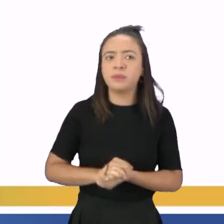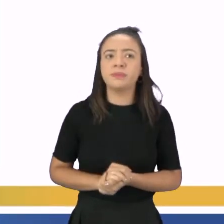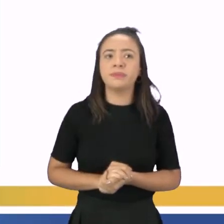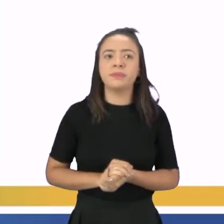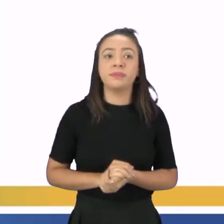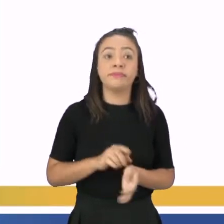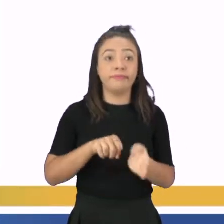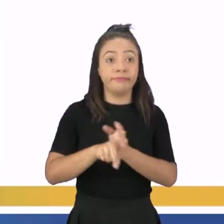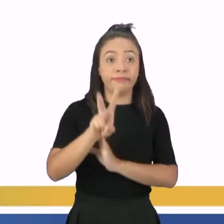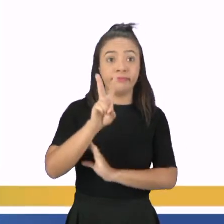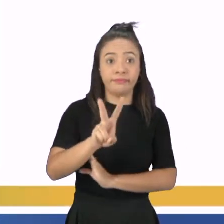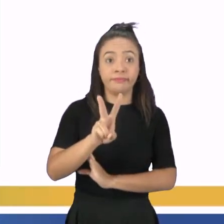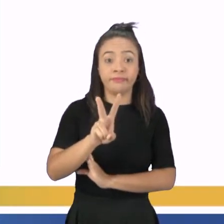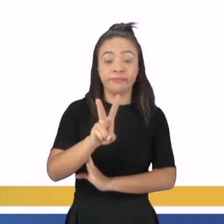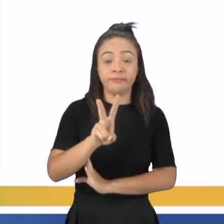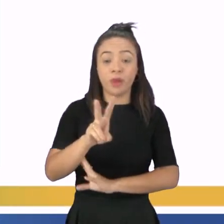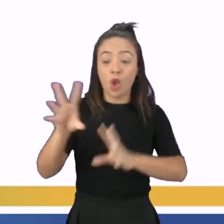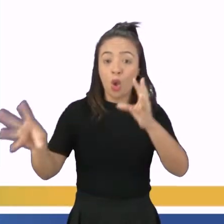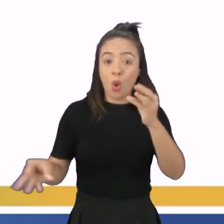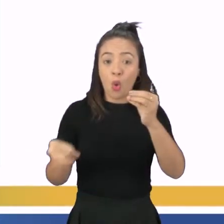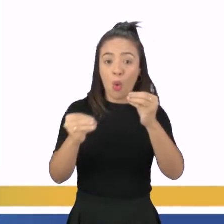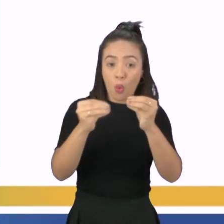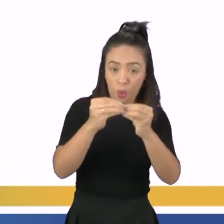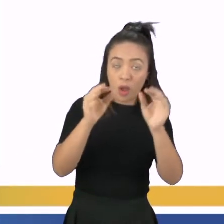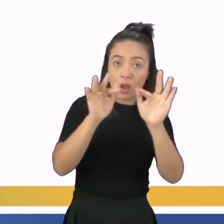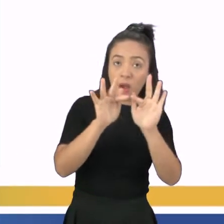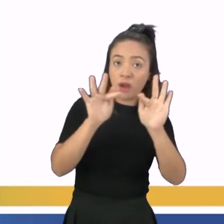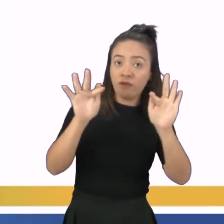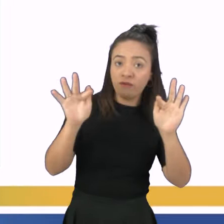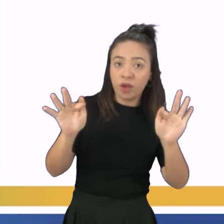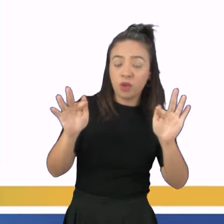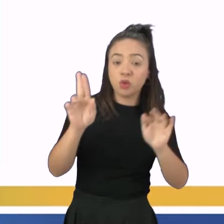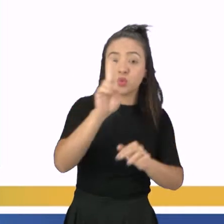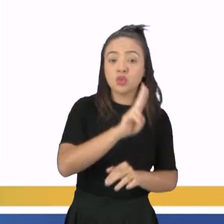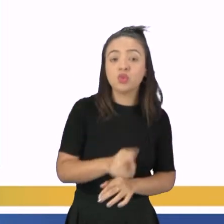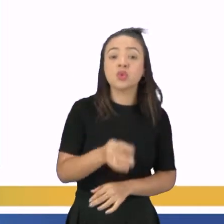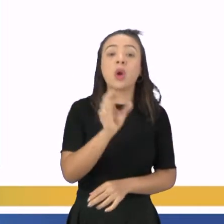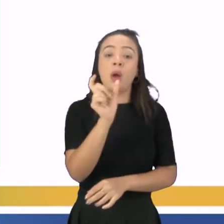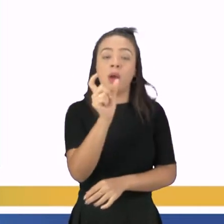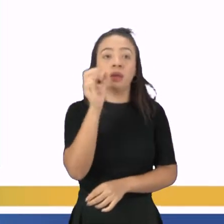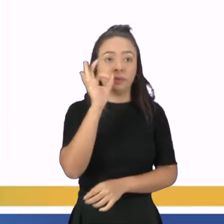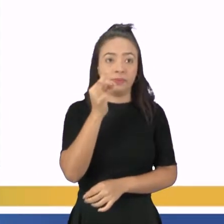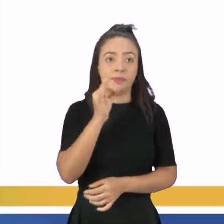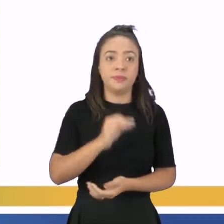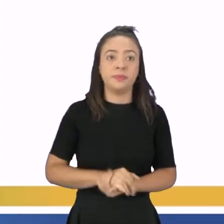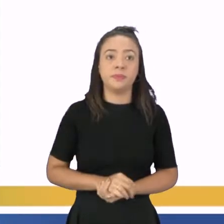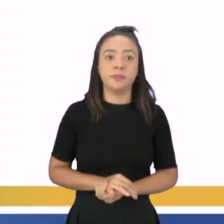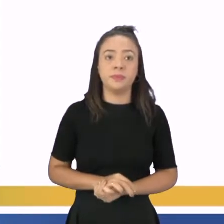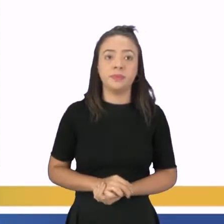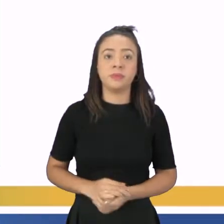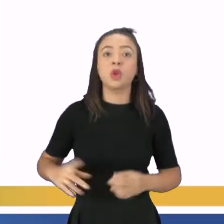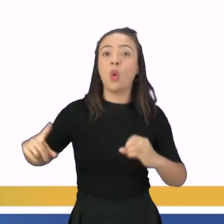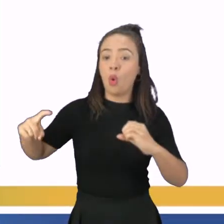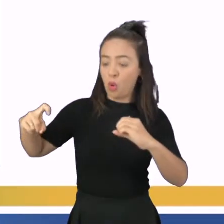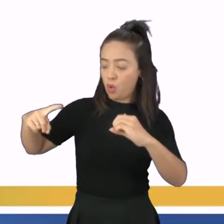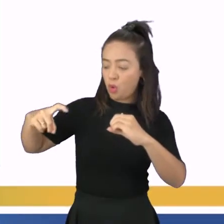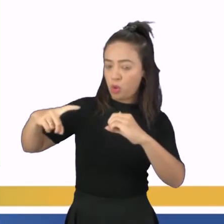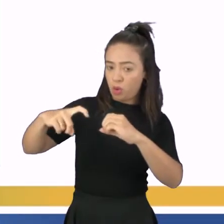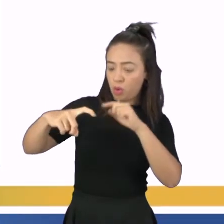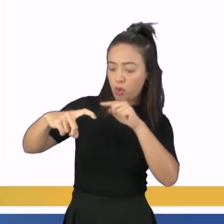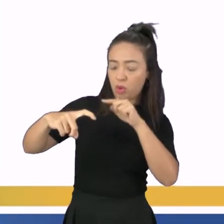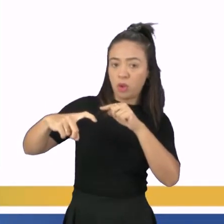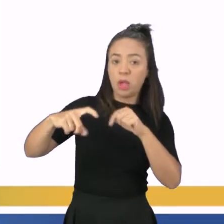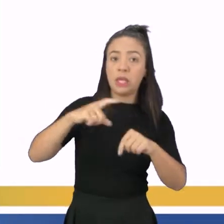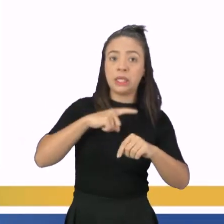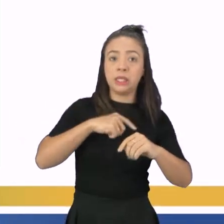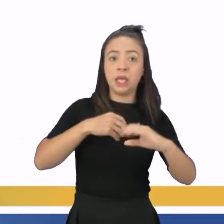Questão número 2. Complete a sentença com os termos corretos. A sentença é... Os espermatozoides são